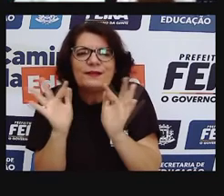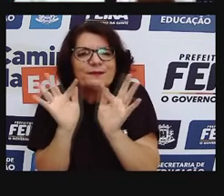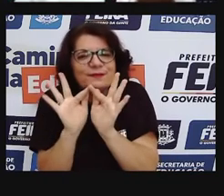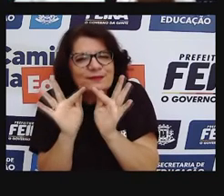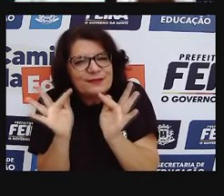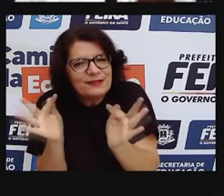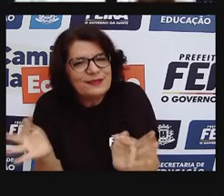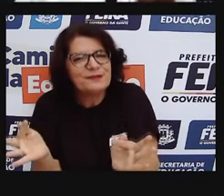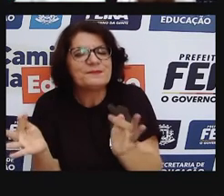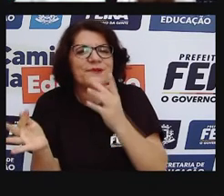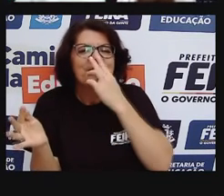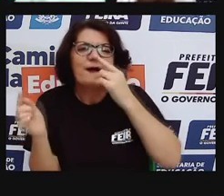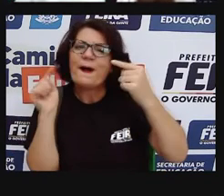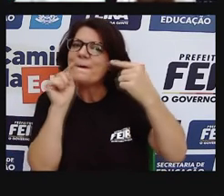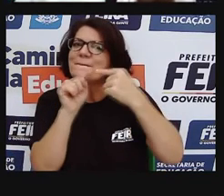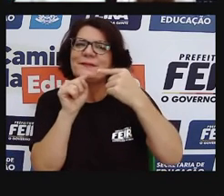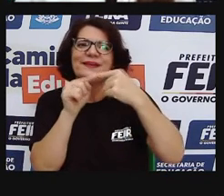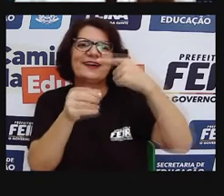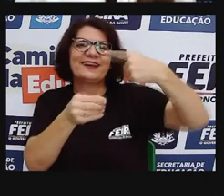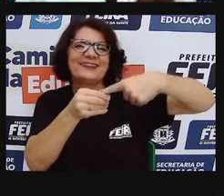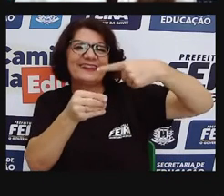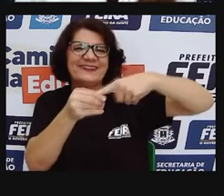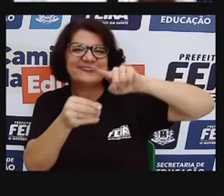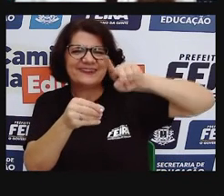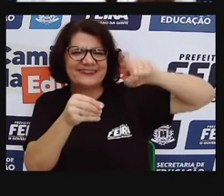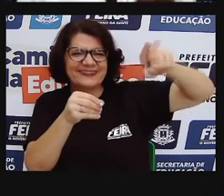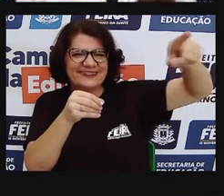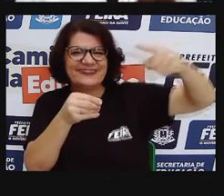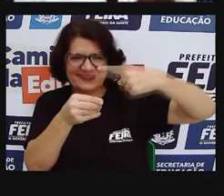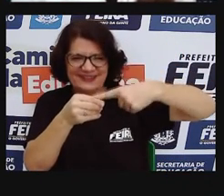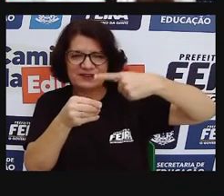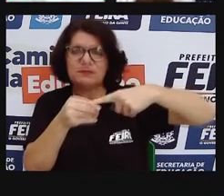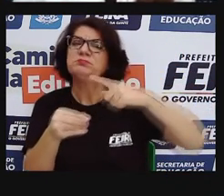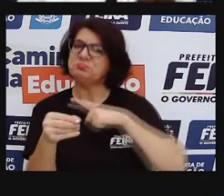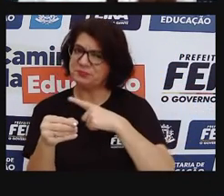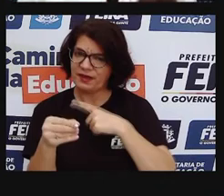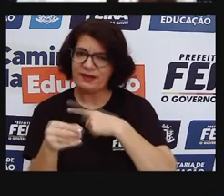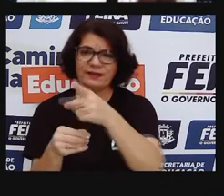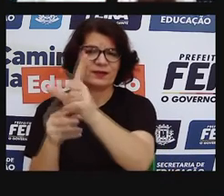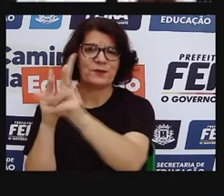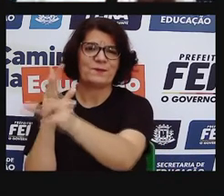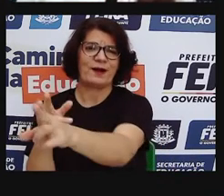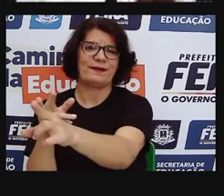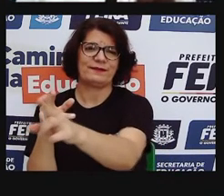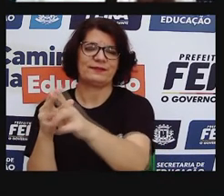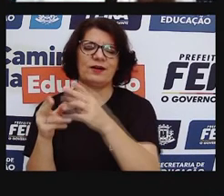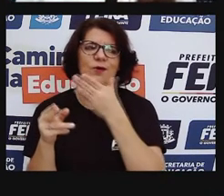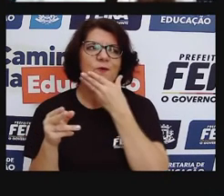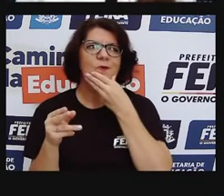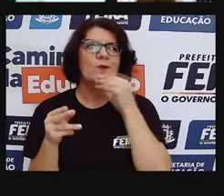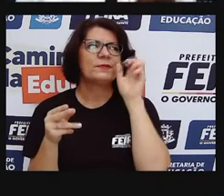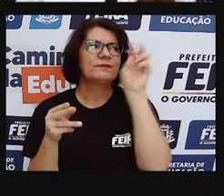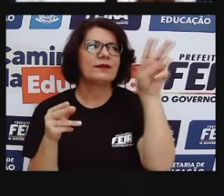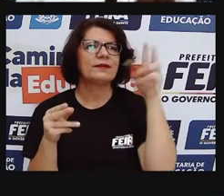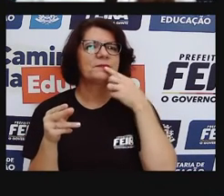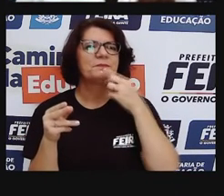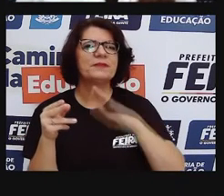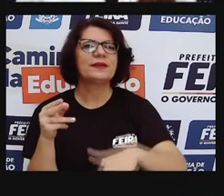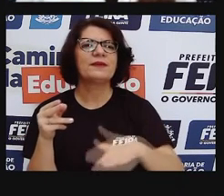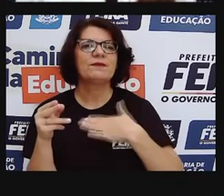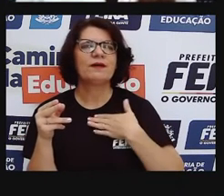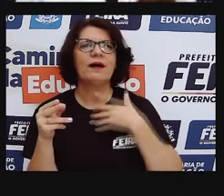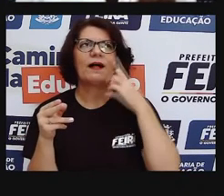até de alguns locais ainda mais antigos, a gente percebe, né, que as pessoas não se preocupavam muito com muros, grades,